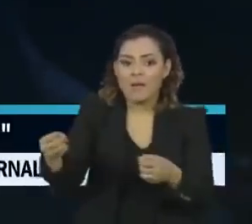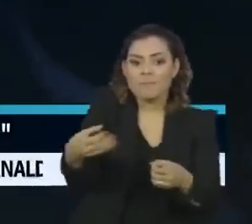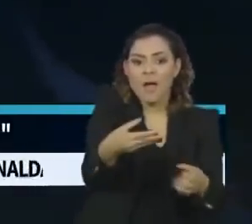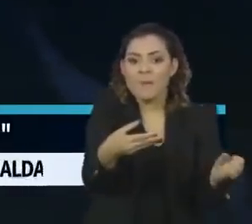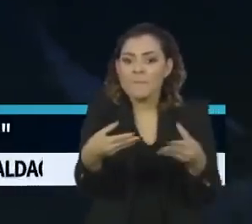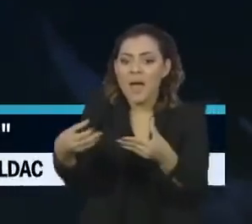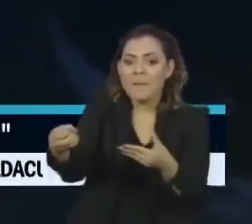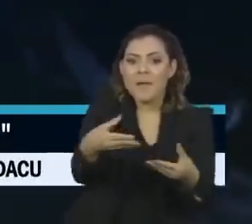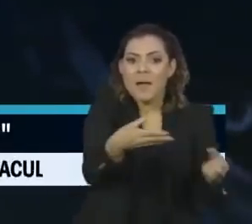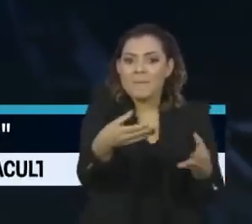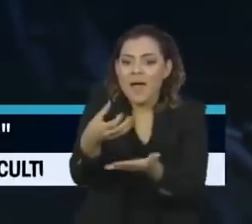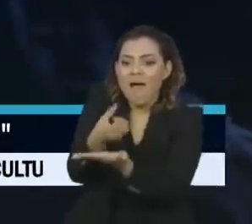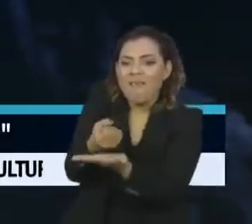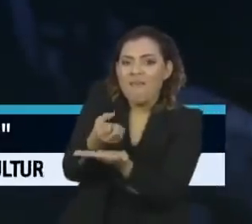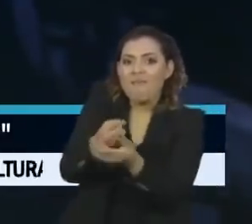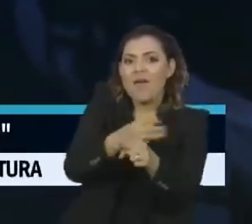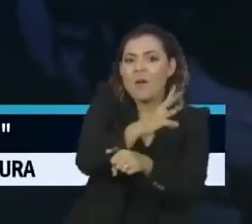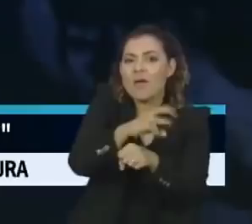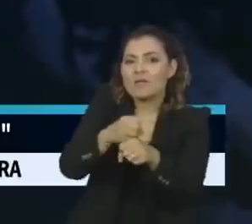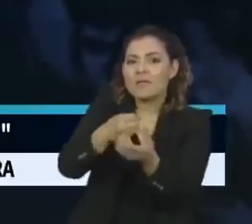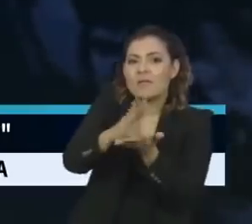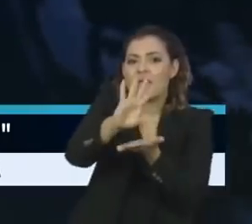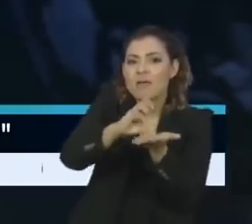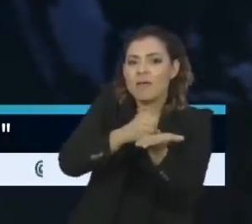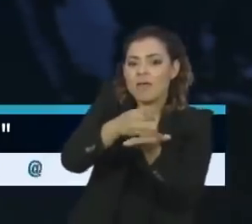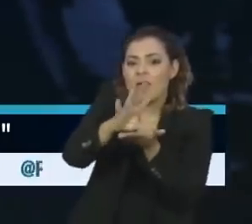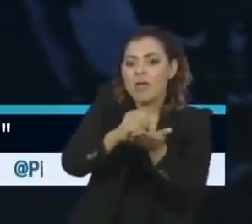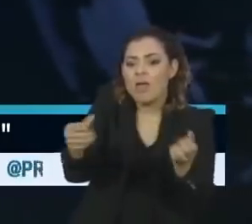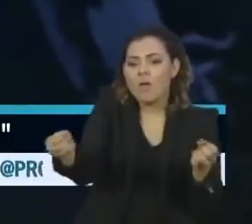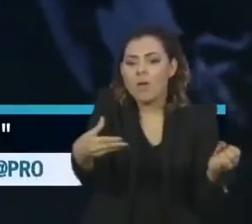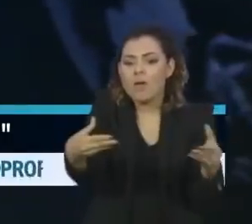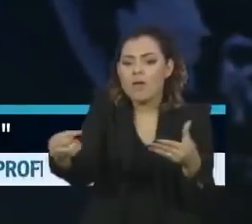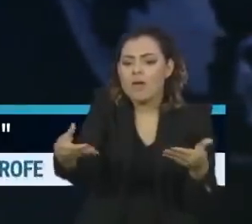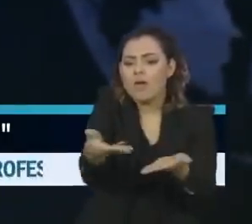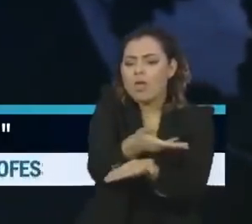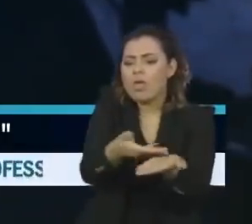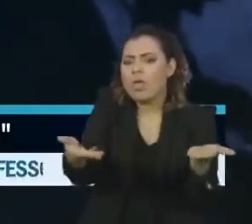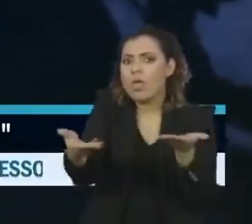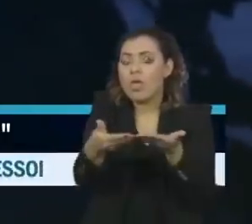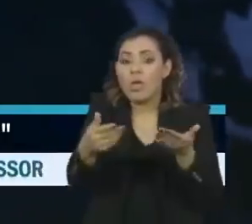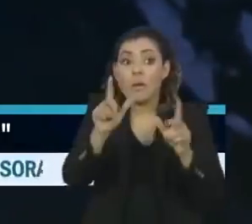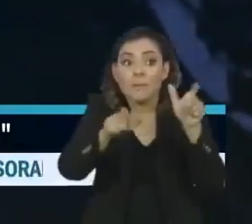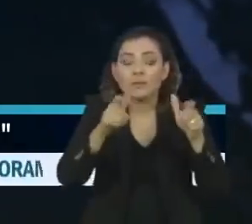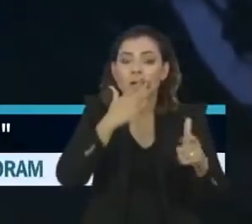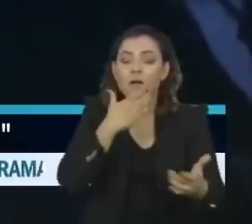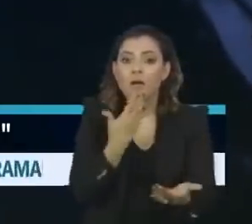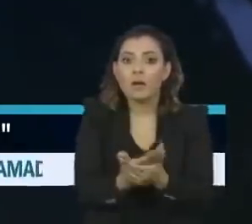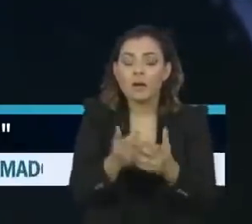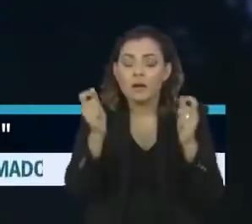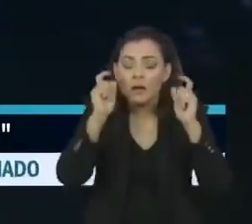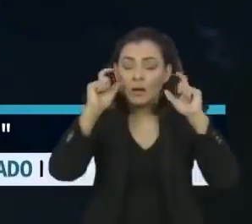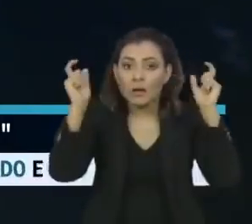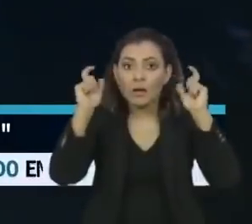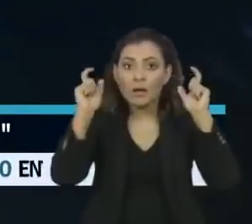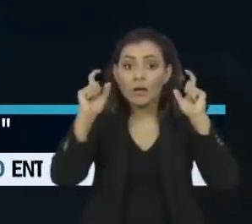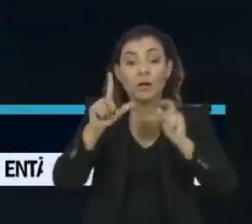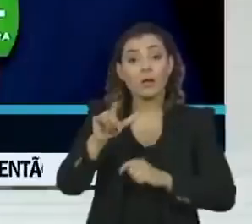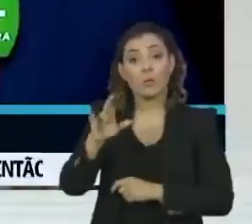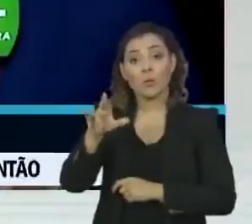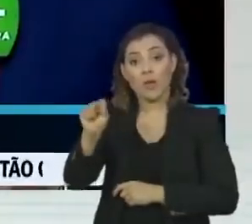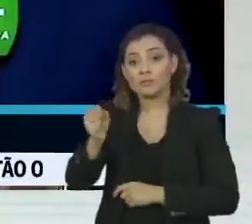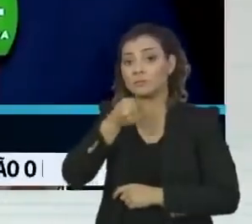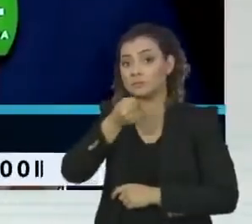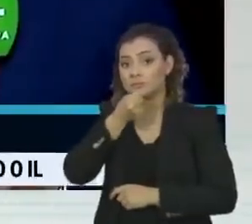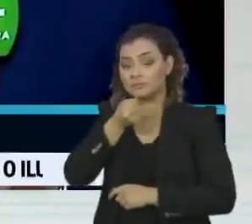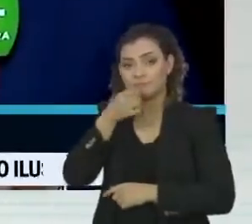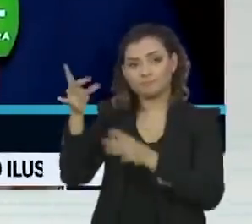senador Jorge Cajuru sobre a abertura da CPI da Covid-19 deixou muita gente perplexa. O repórter Lucas Scherer tem